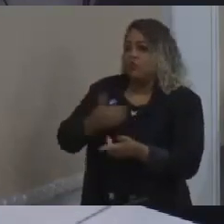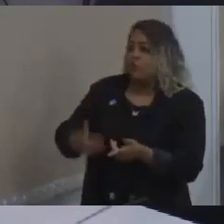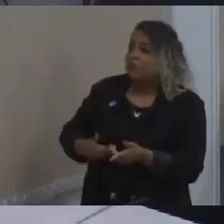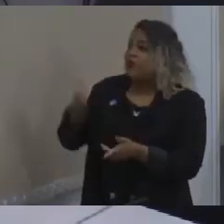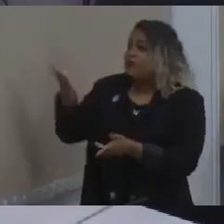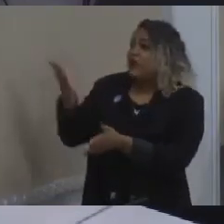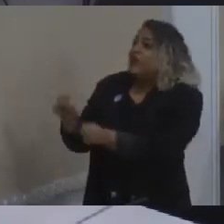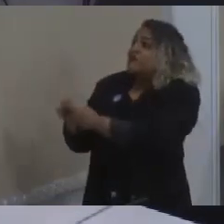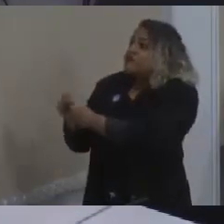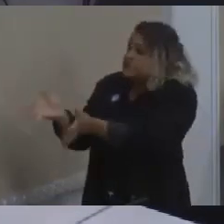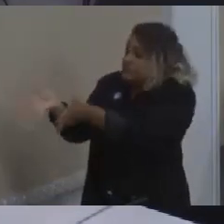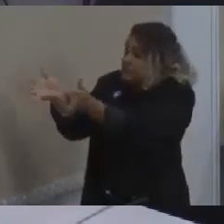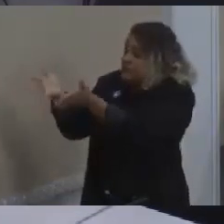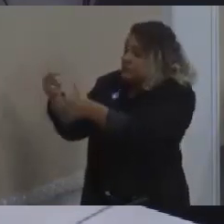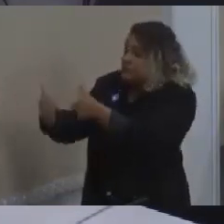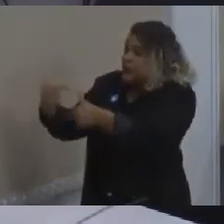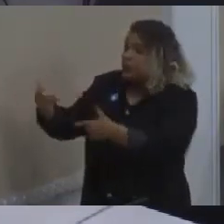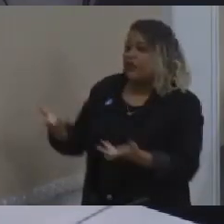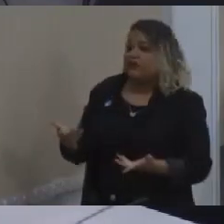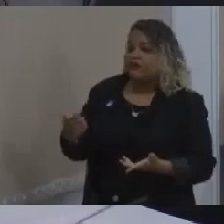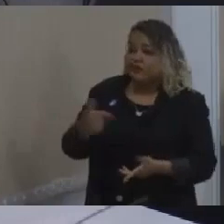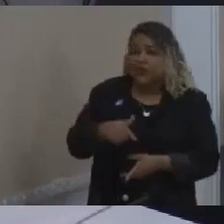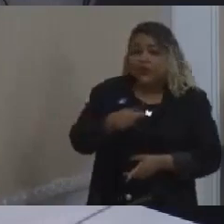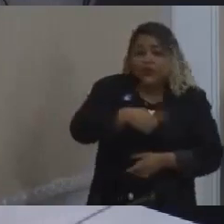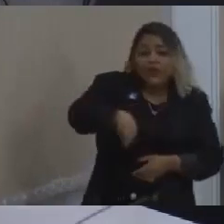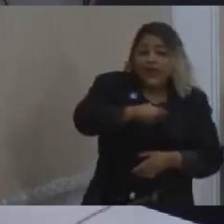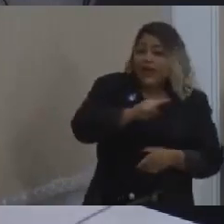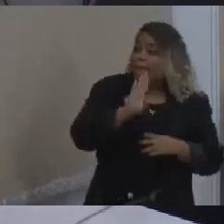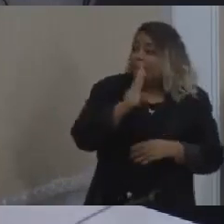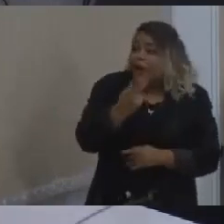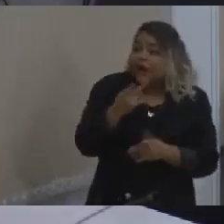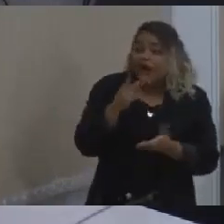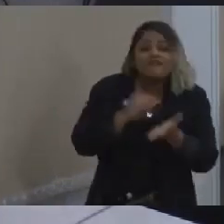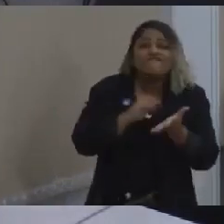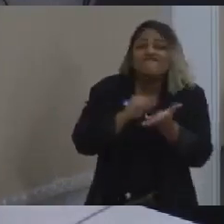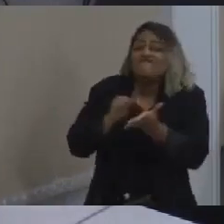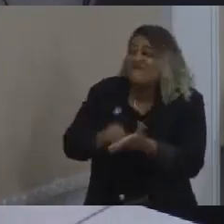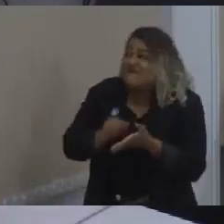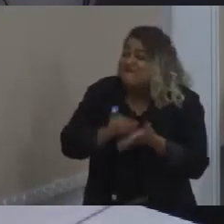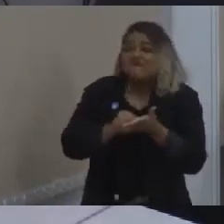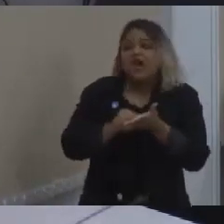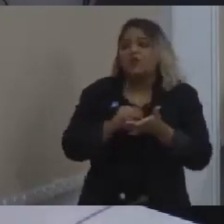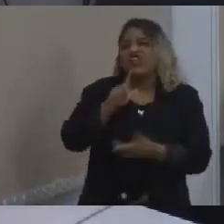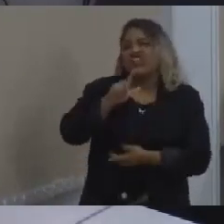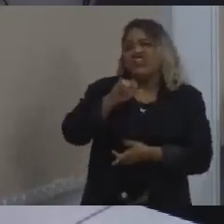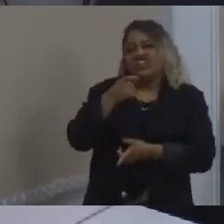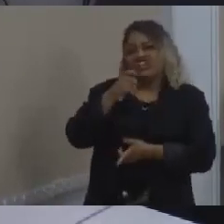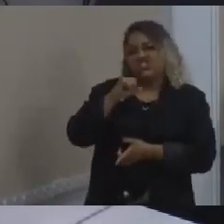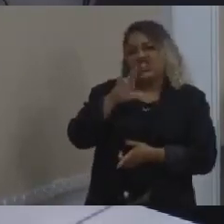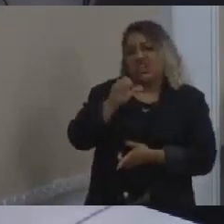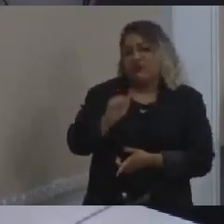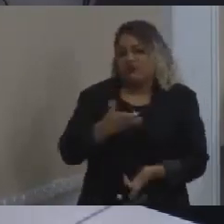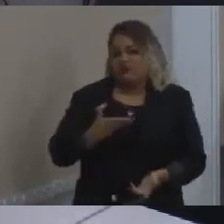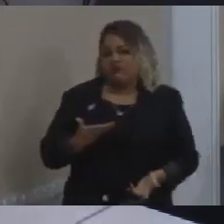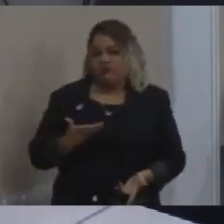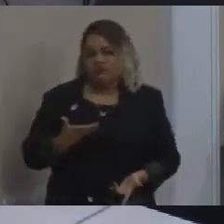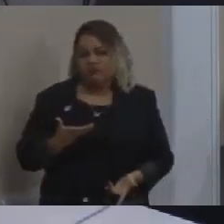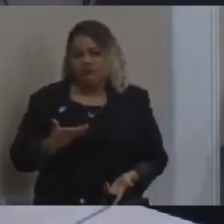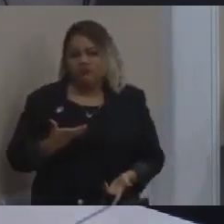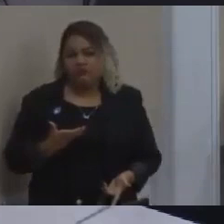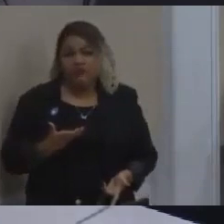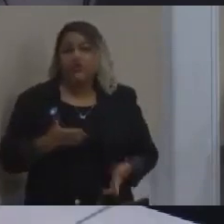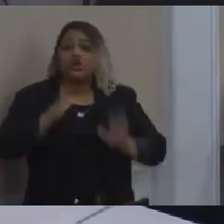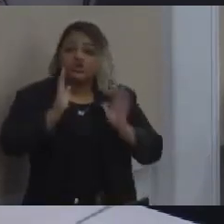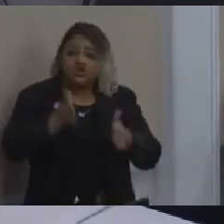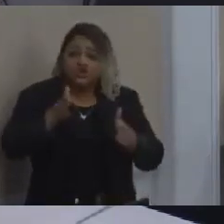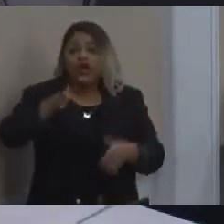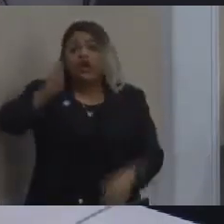A cidade clama por lixeira. No início do ano, eu estive com o coronel Bicalho e essa história de fazer a licitação das lixeiras